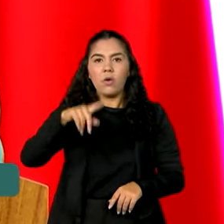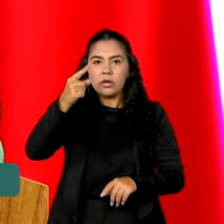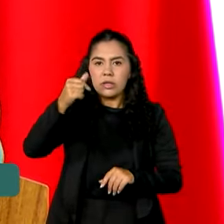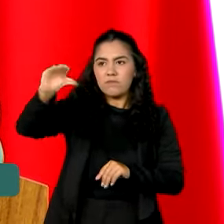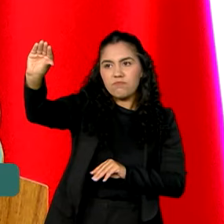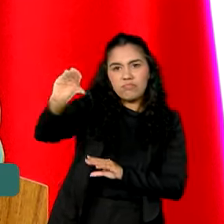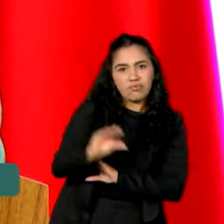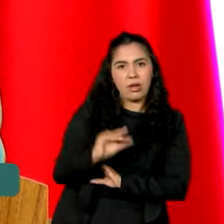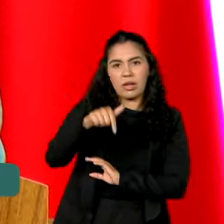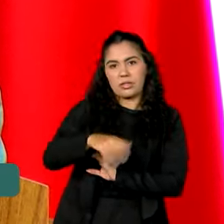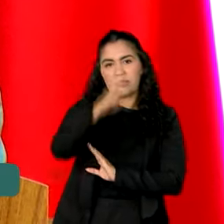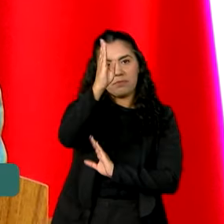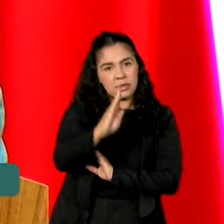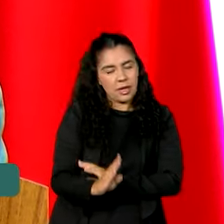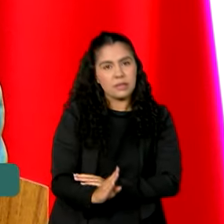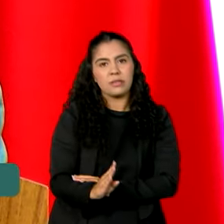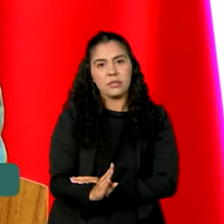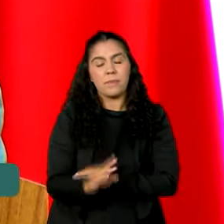no Brasil.